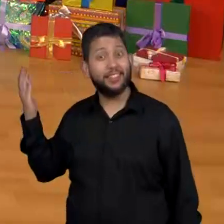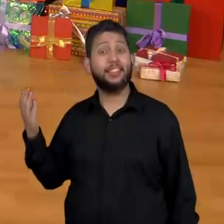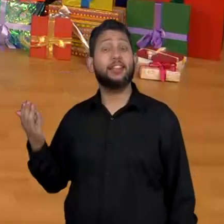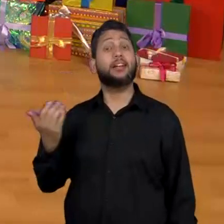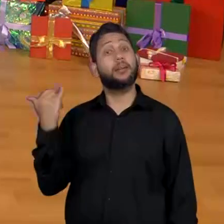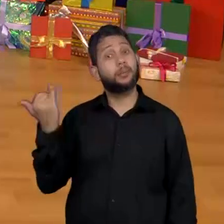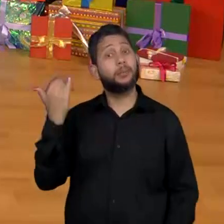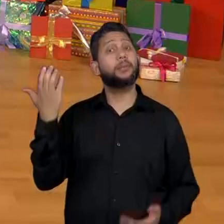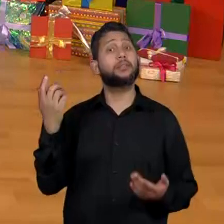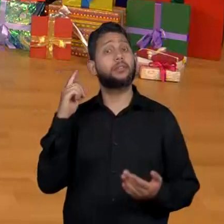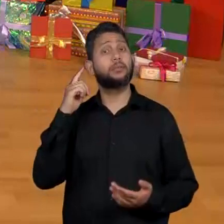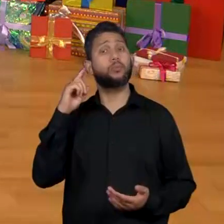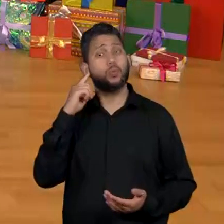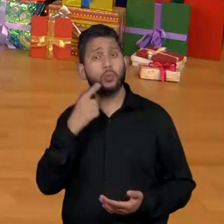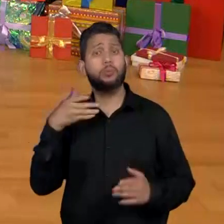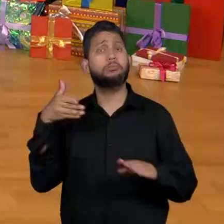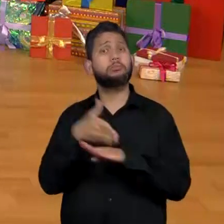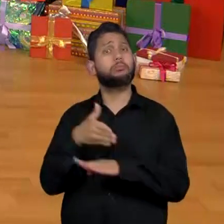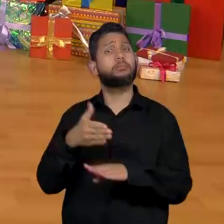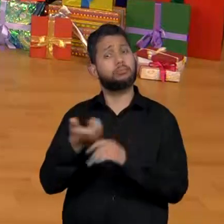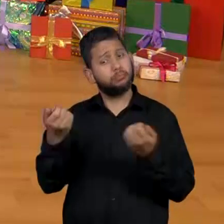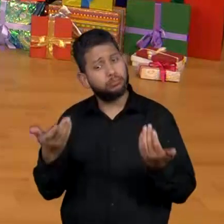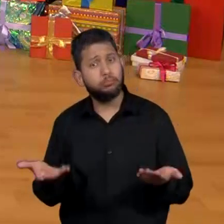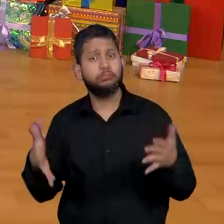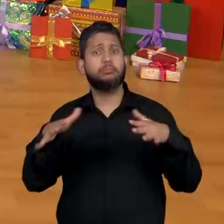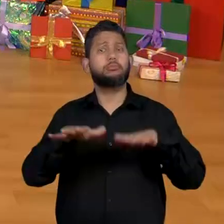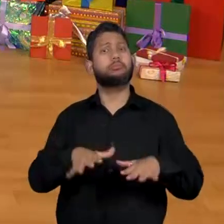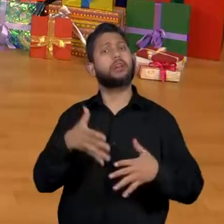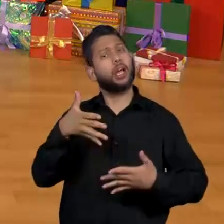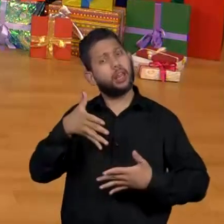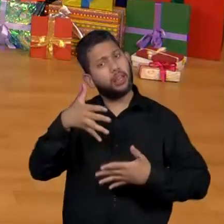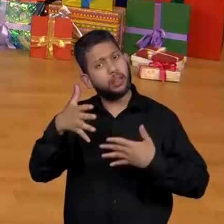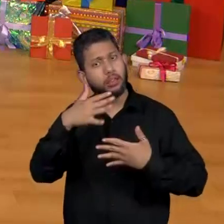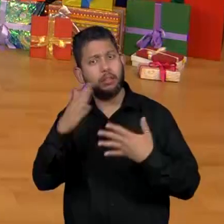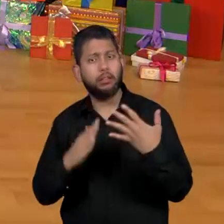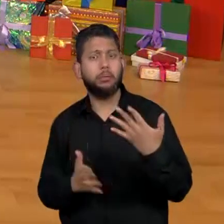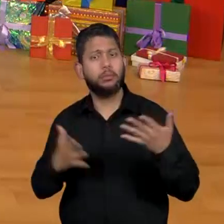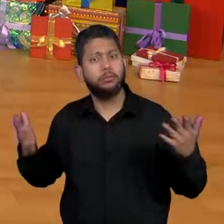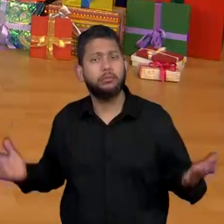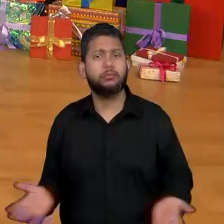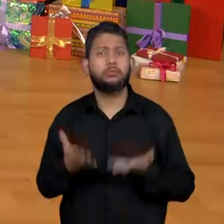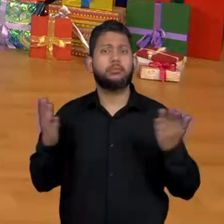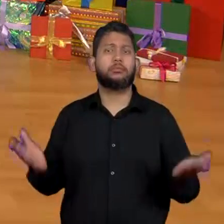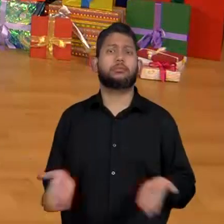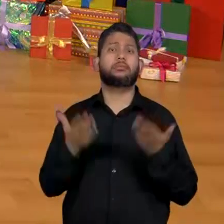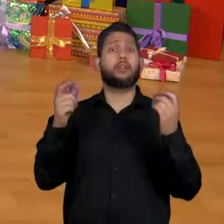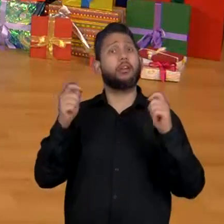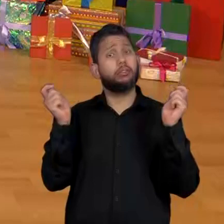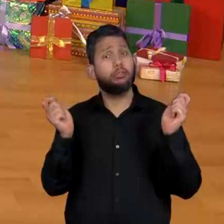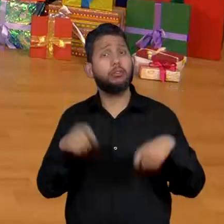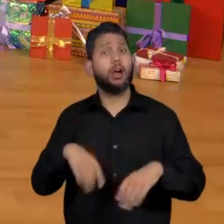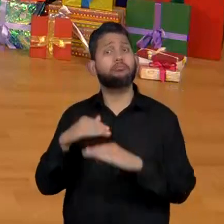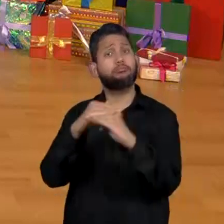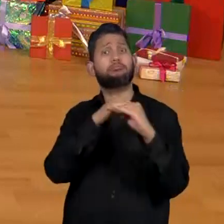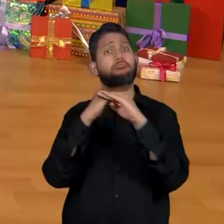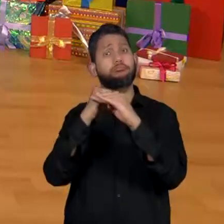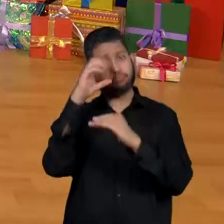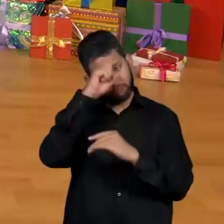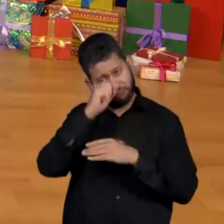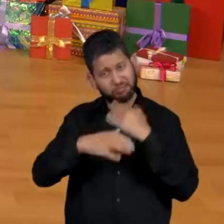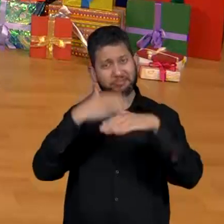Muitíssimo obrigada por essa parceria, por abrilhantar as nossas aulas e torná-la possível para muito mais